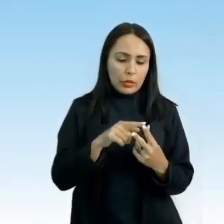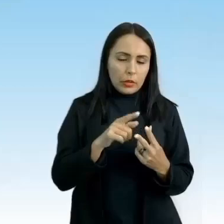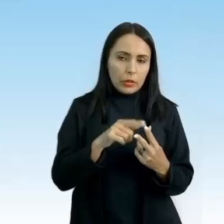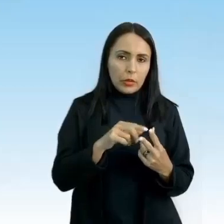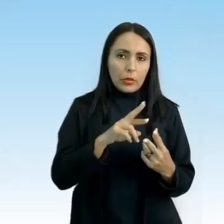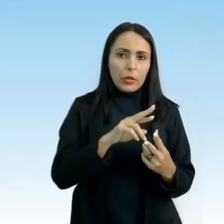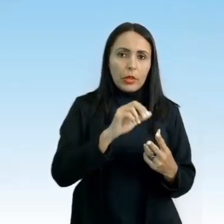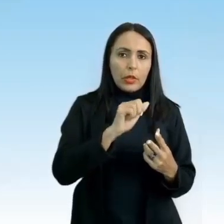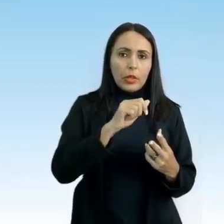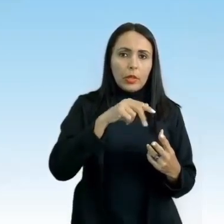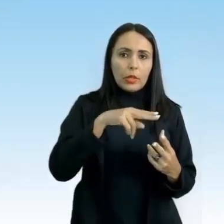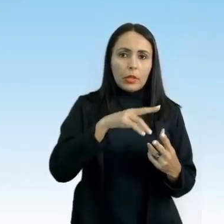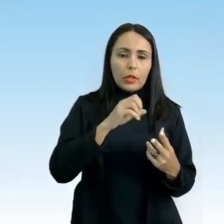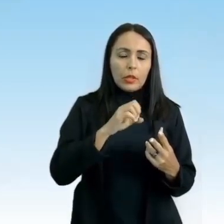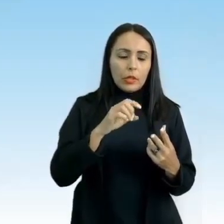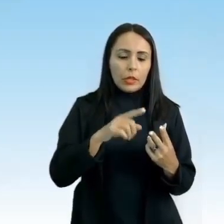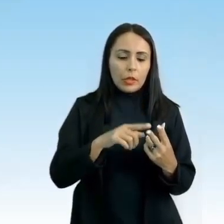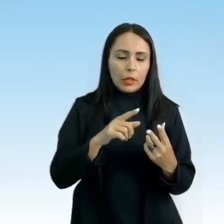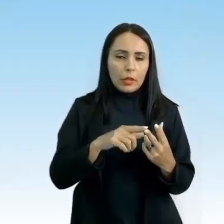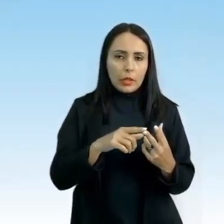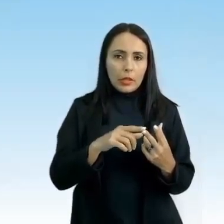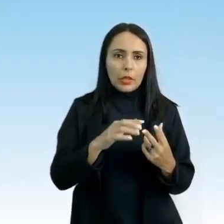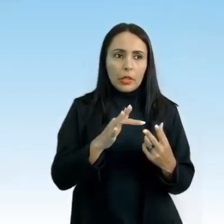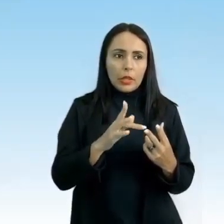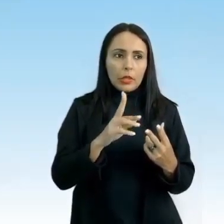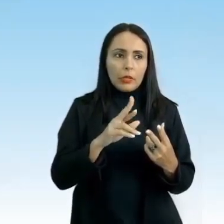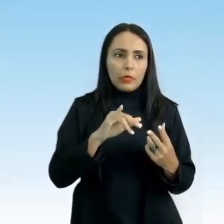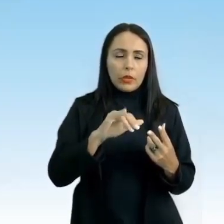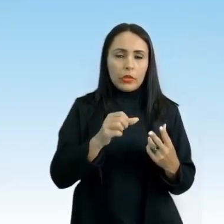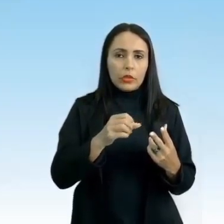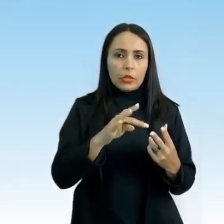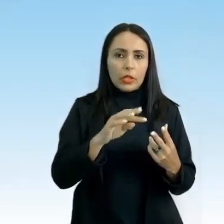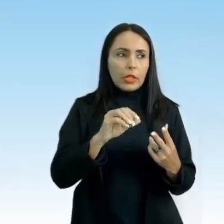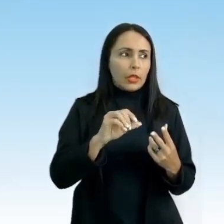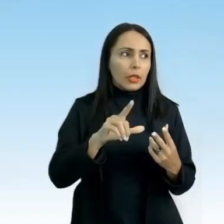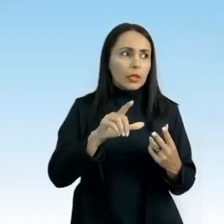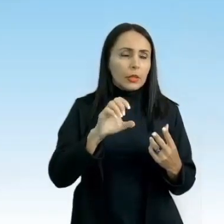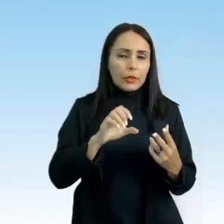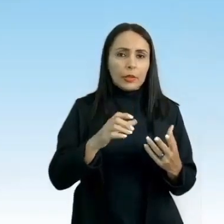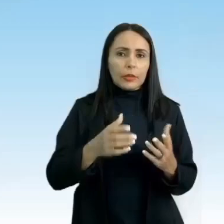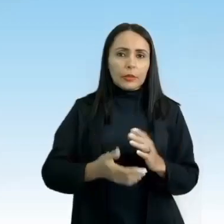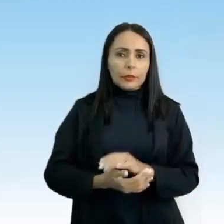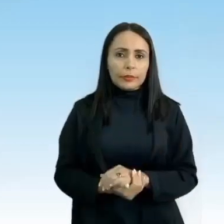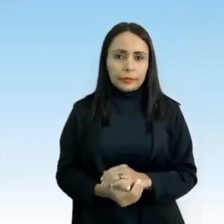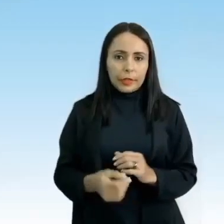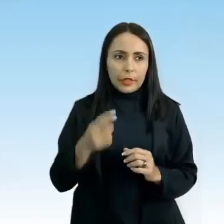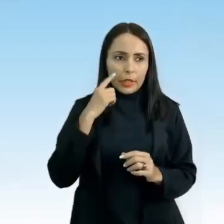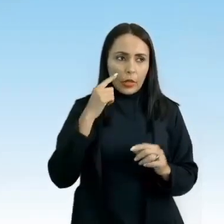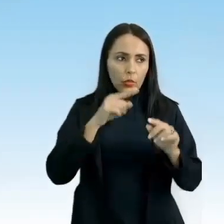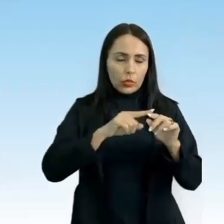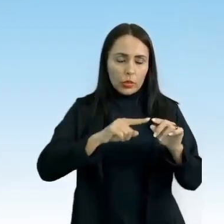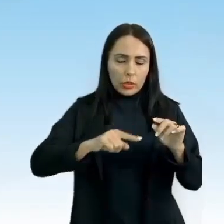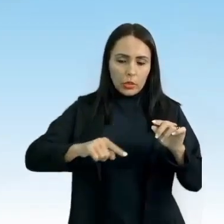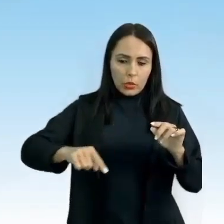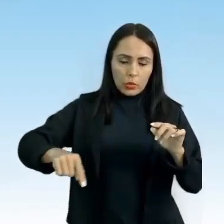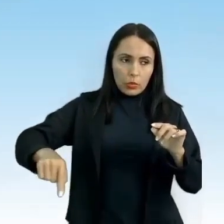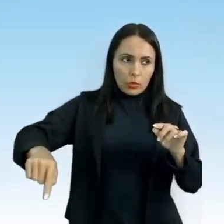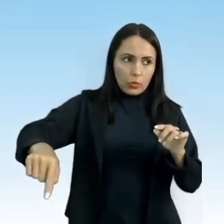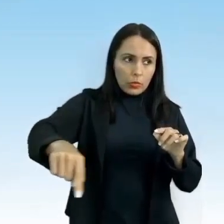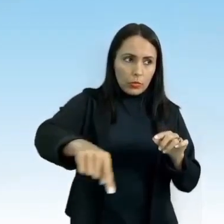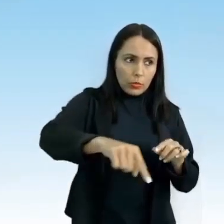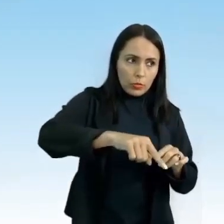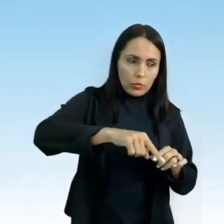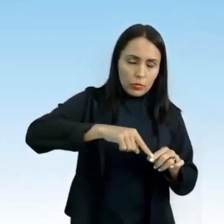Rank e o BMX Freestyle. O Rank, pessoal, é aquele que é em um círculo, tá? Então, quem